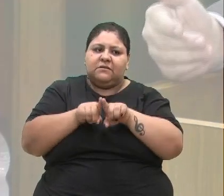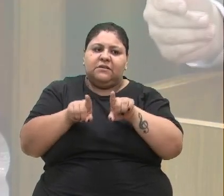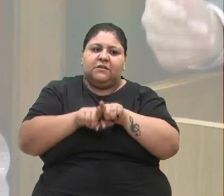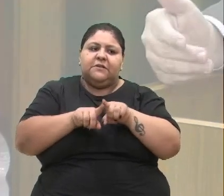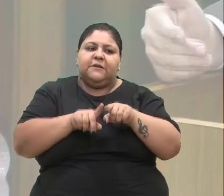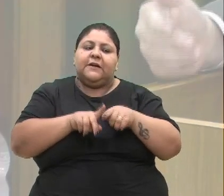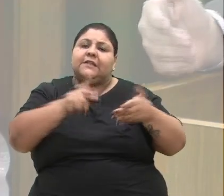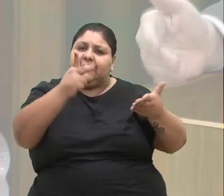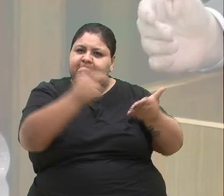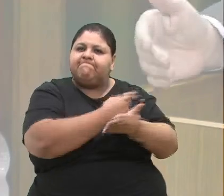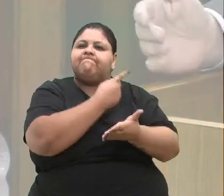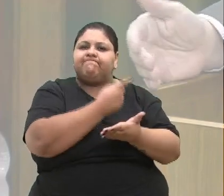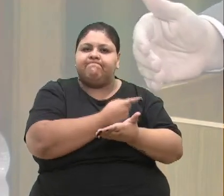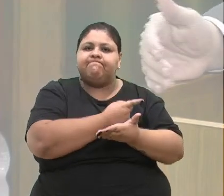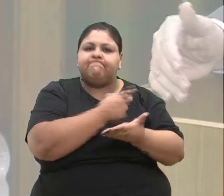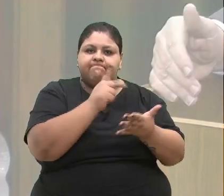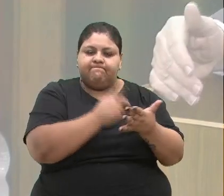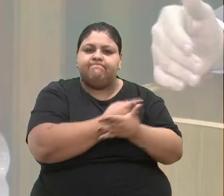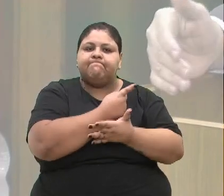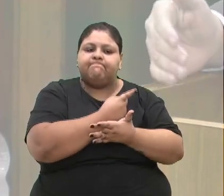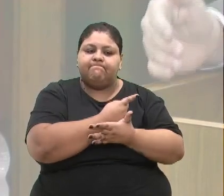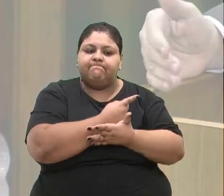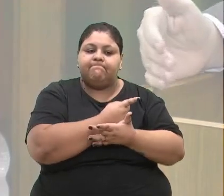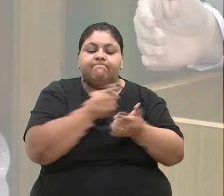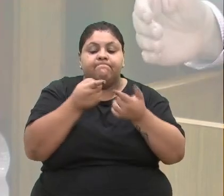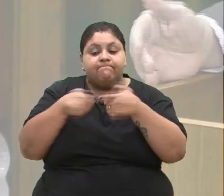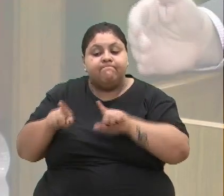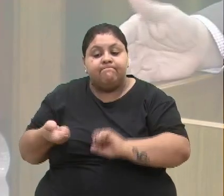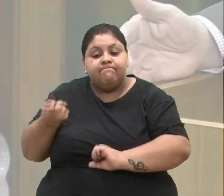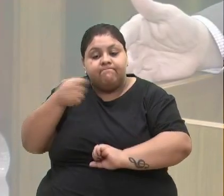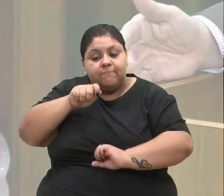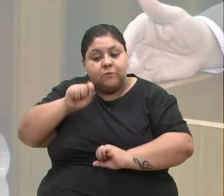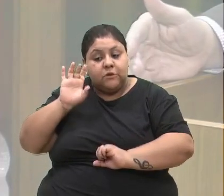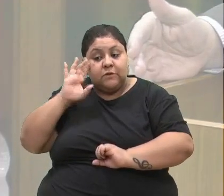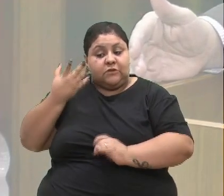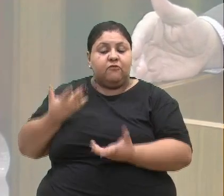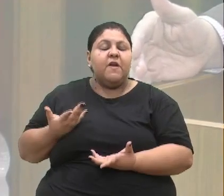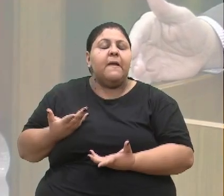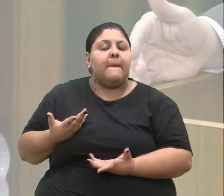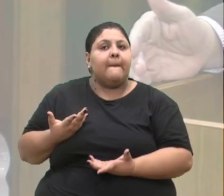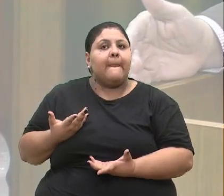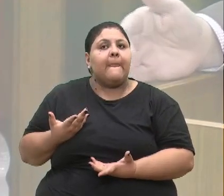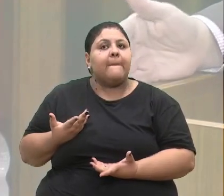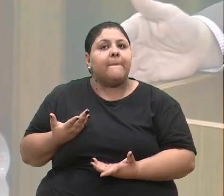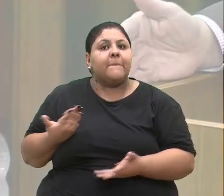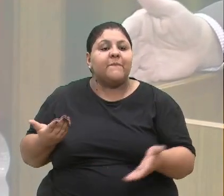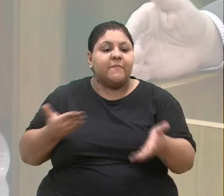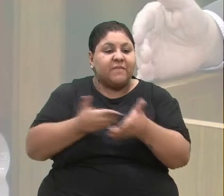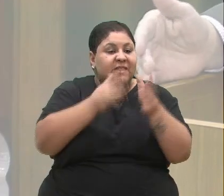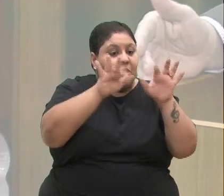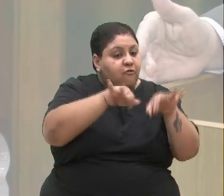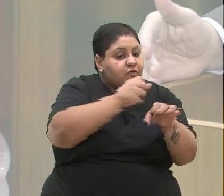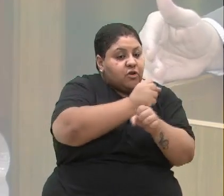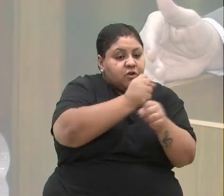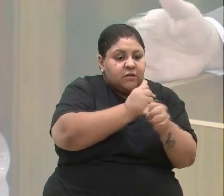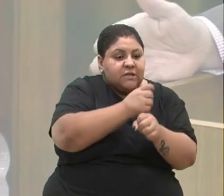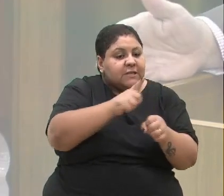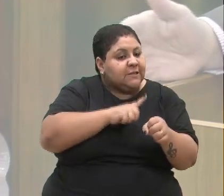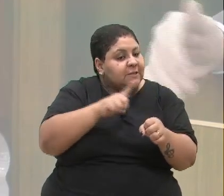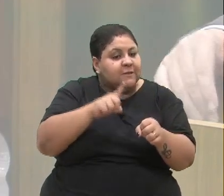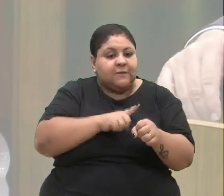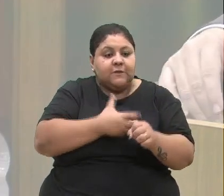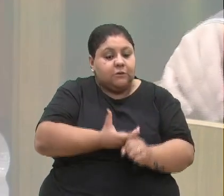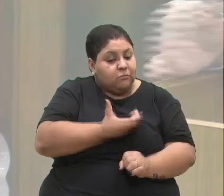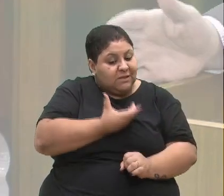de socorro das pessoas que estão procurando UPA. Nós precisamos resolver isso. Até o final do ano, temos que ter um